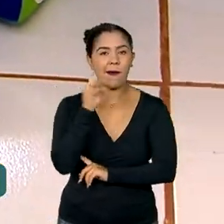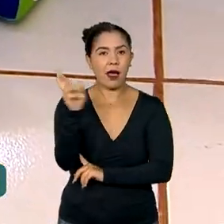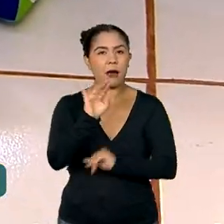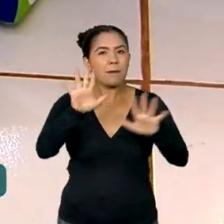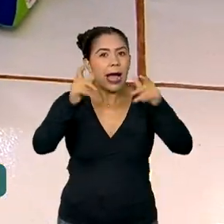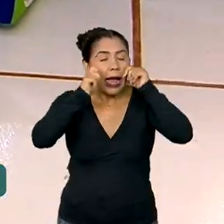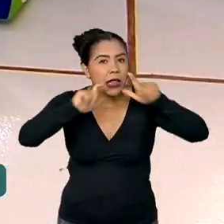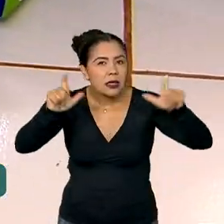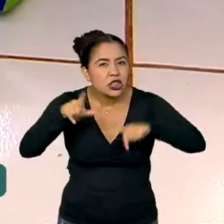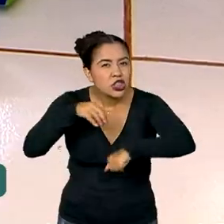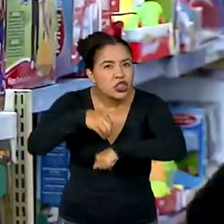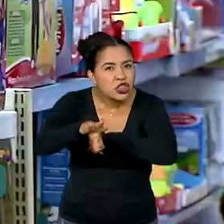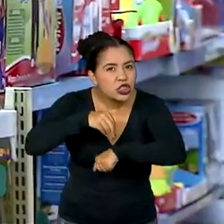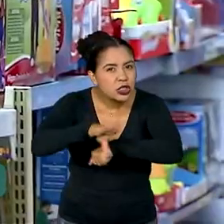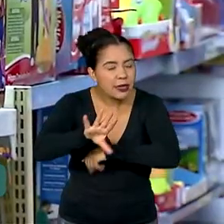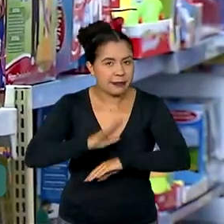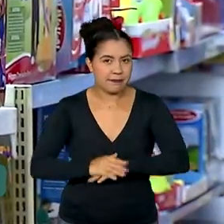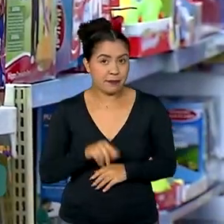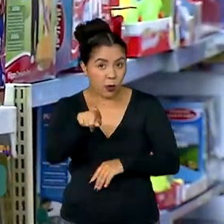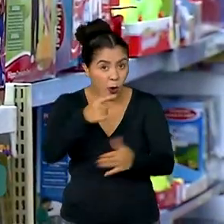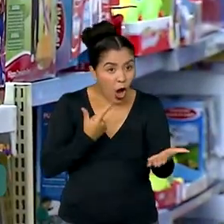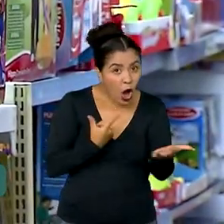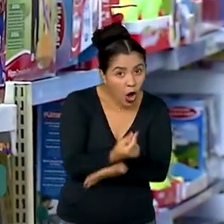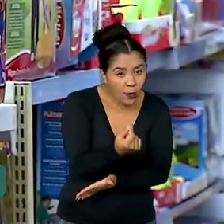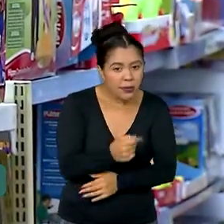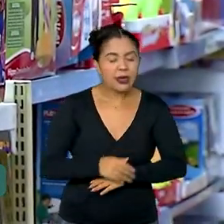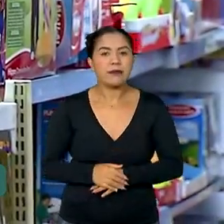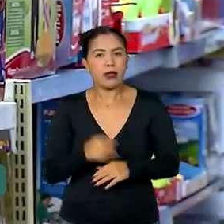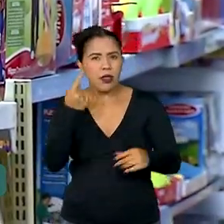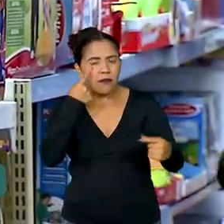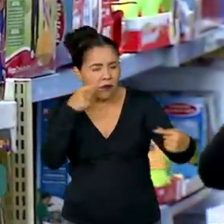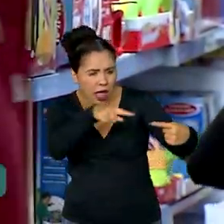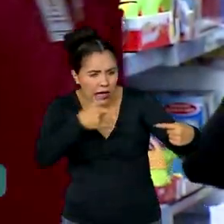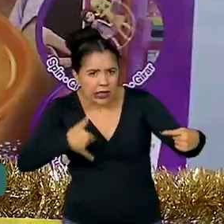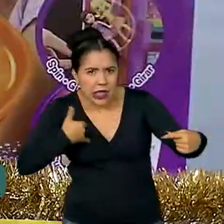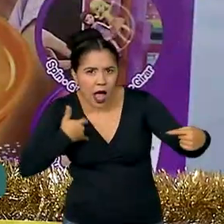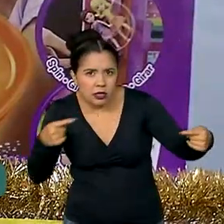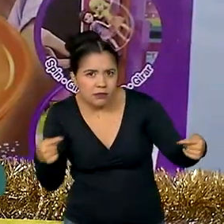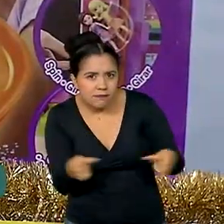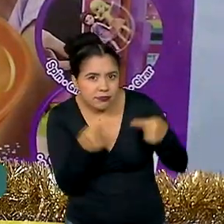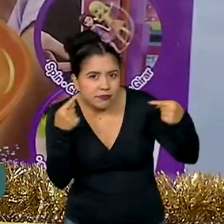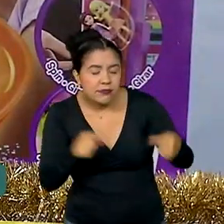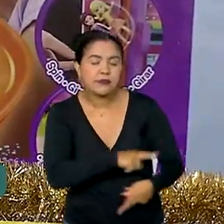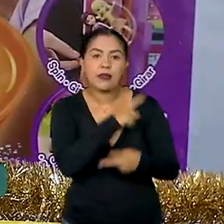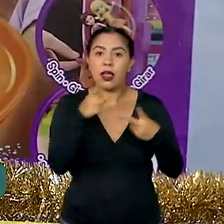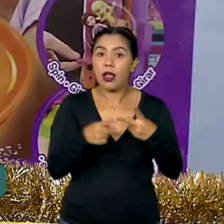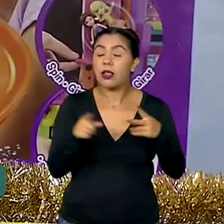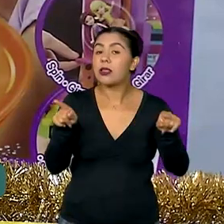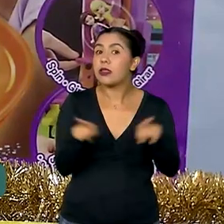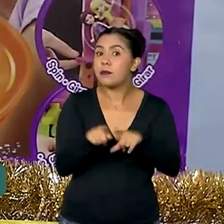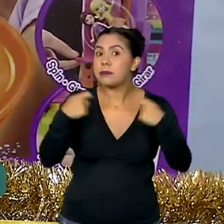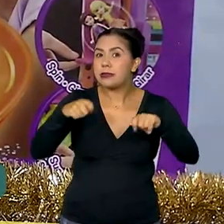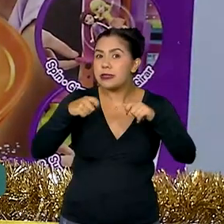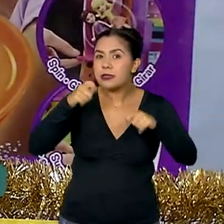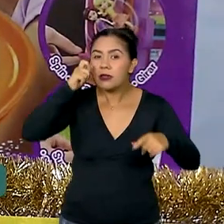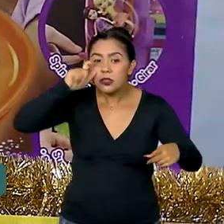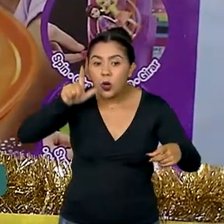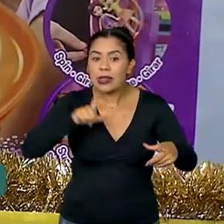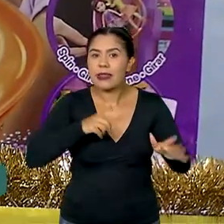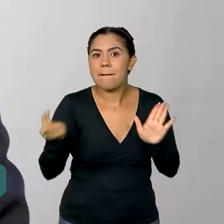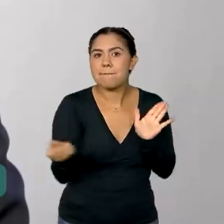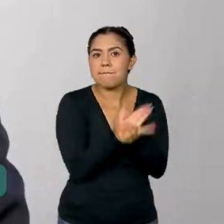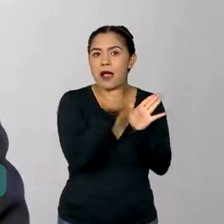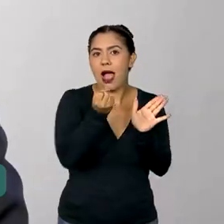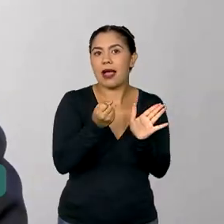as dicas na hora de comprar. Além de verificar a faixa etária indicada, é preciso ficar de olho se tem o selo do